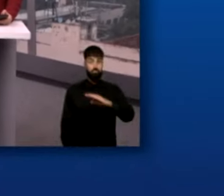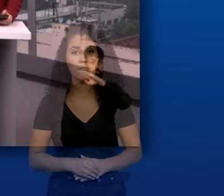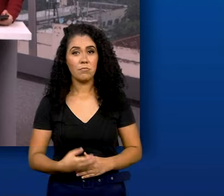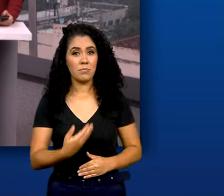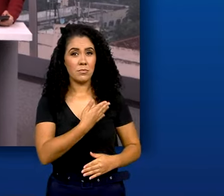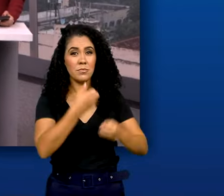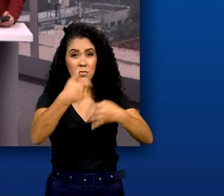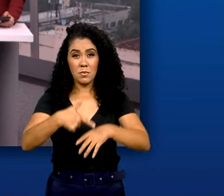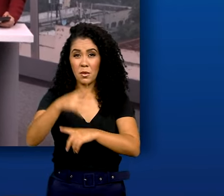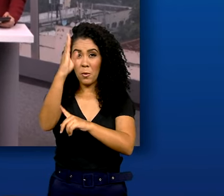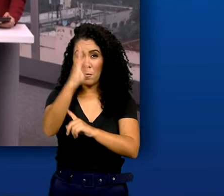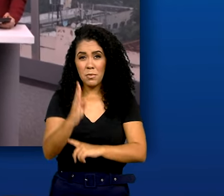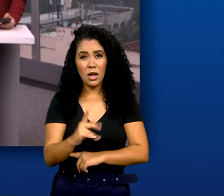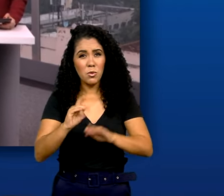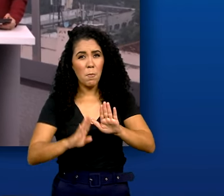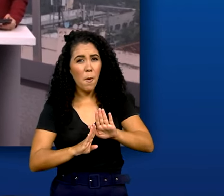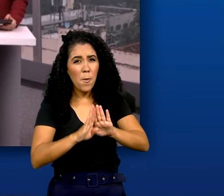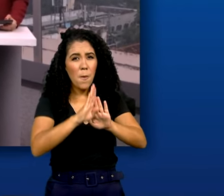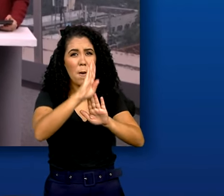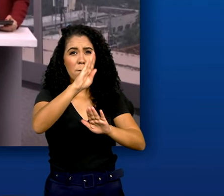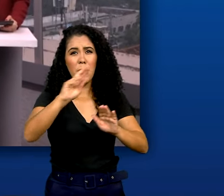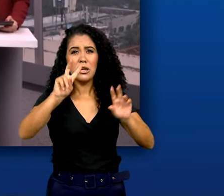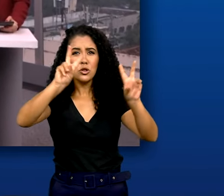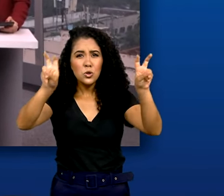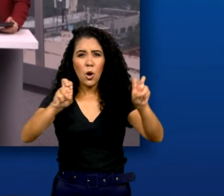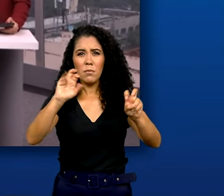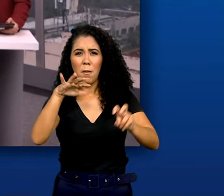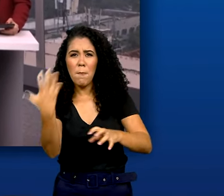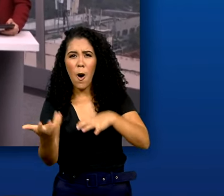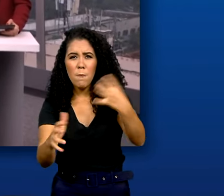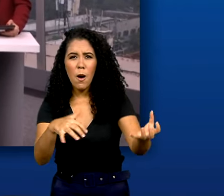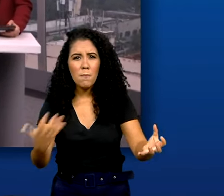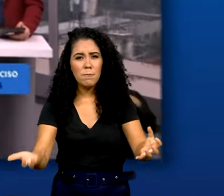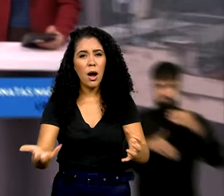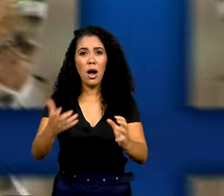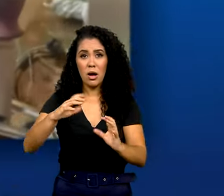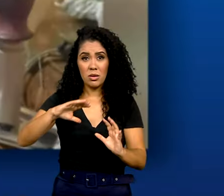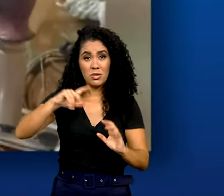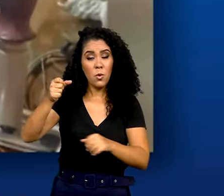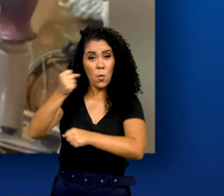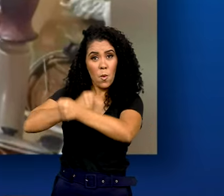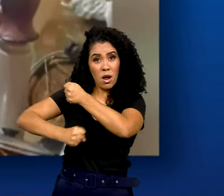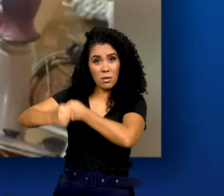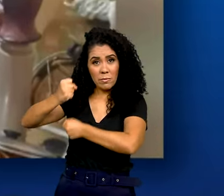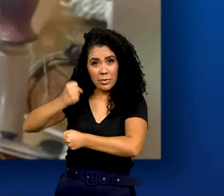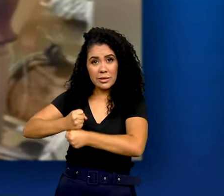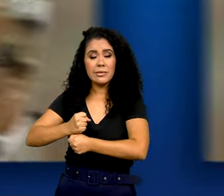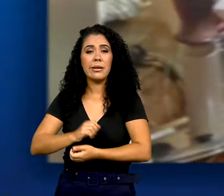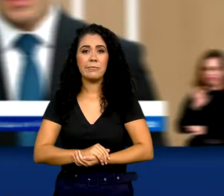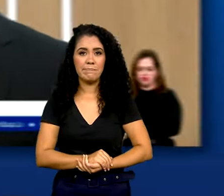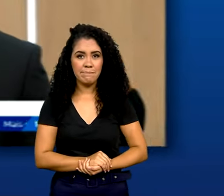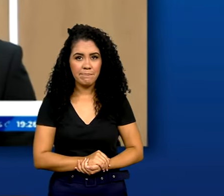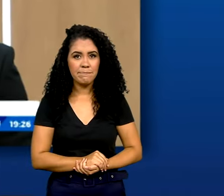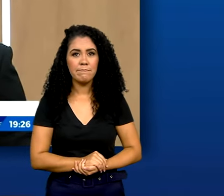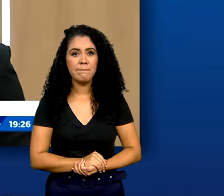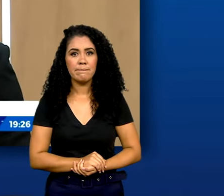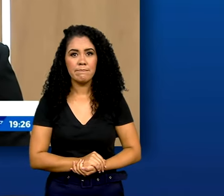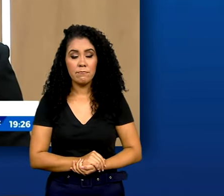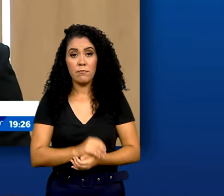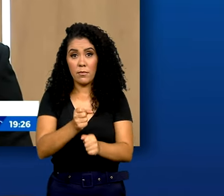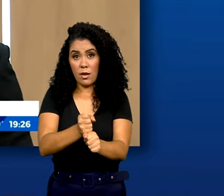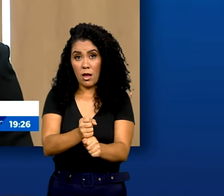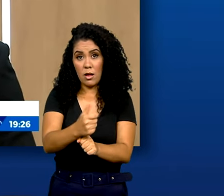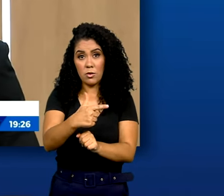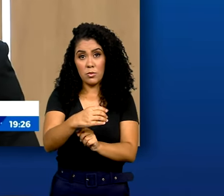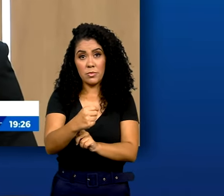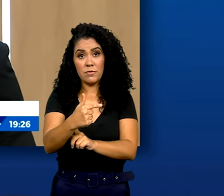O Brasil bateu recorde de desastres ambientais no ano passado. Que 2023